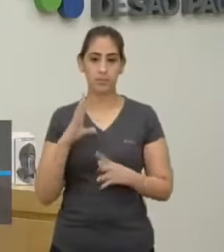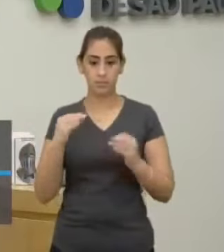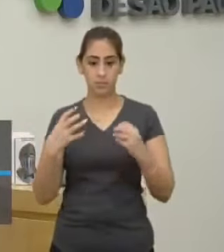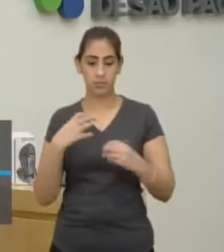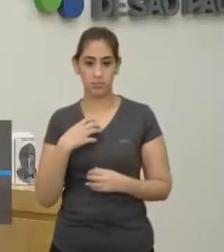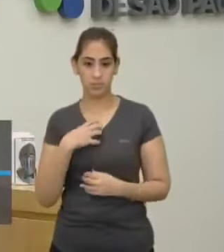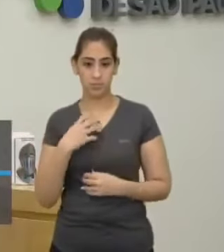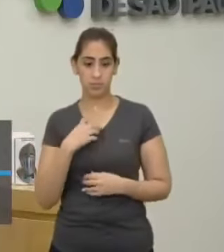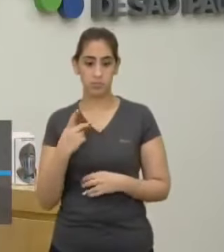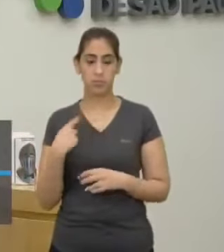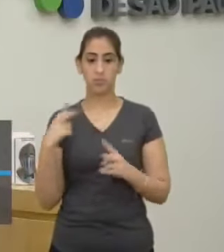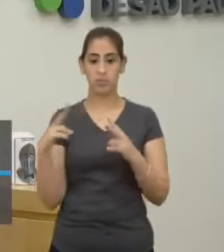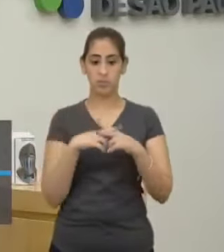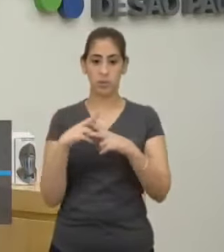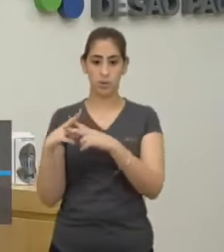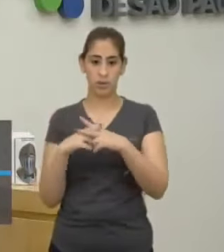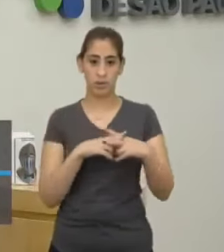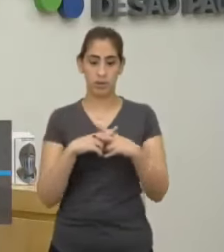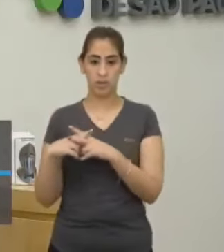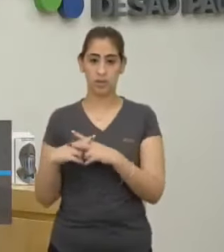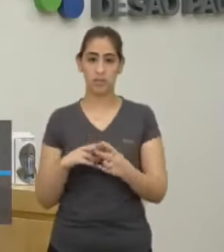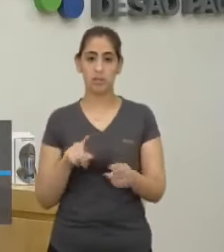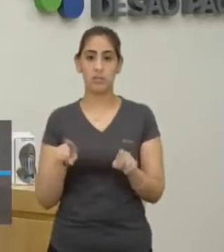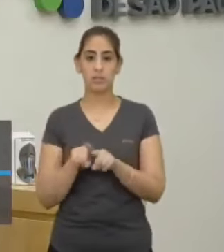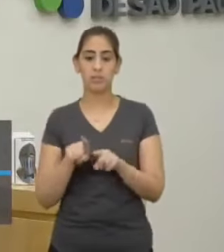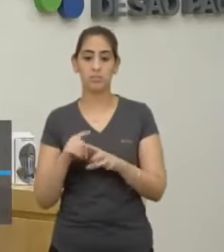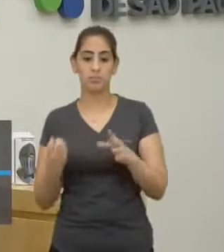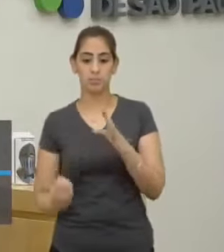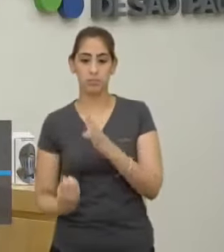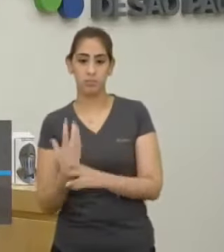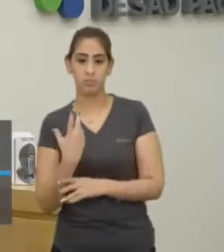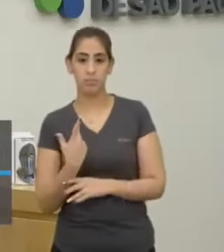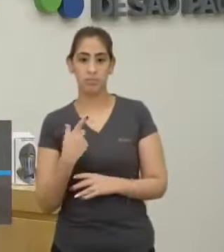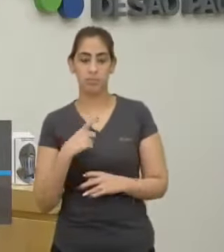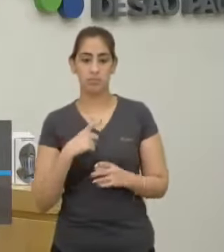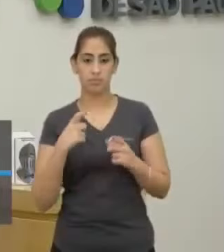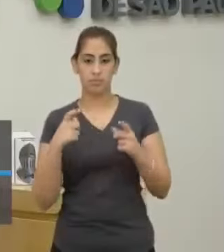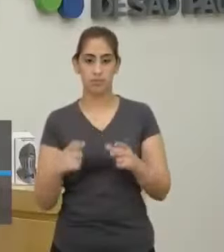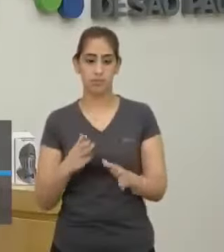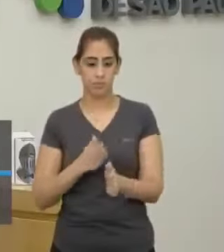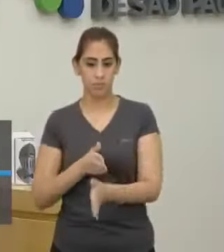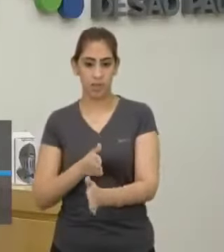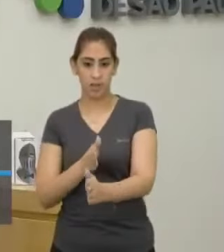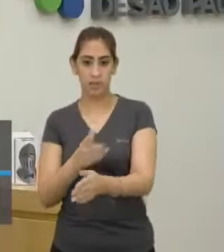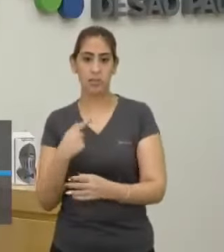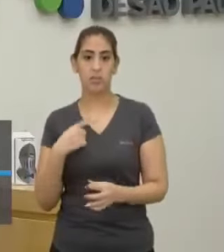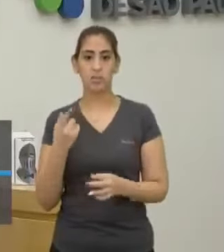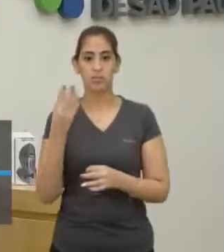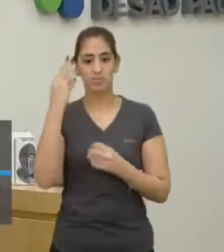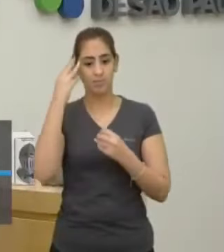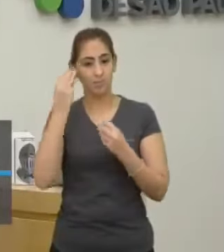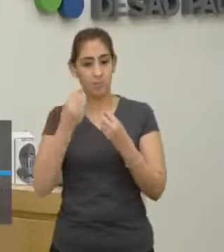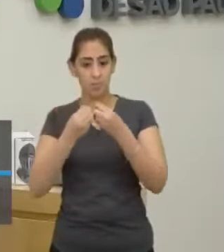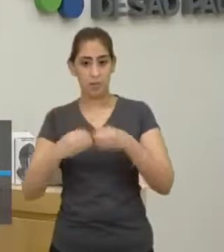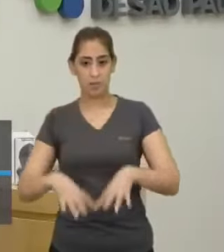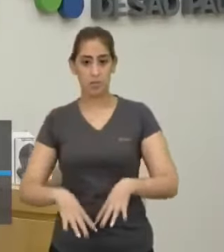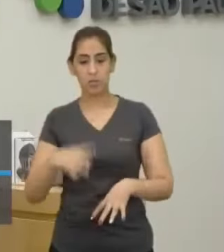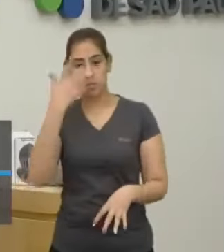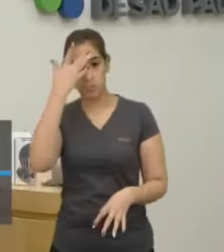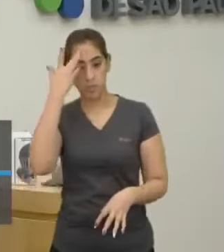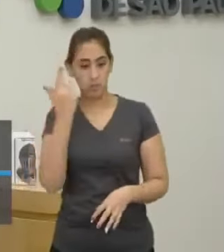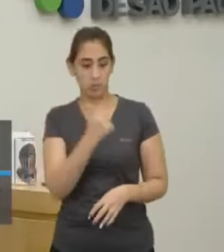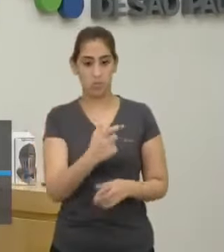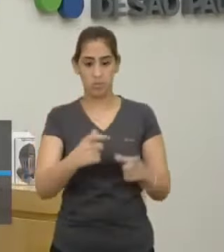de violência Que, de alguma forma, cause alienação Prejuízo ao povo que está nesse